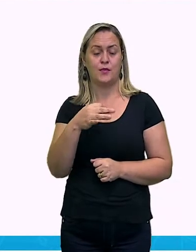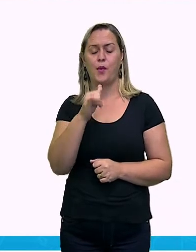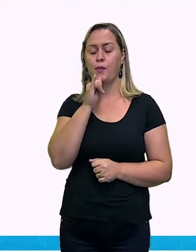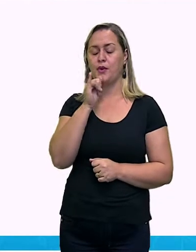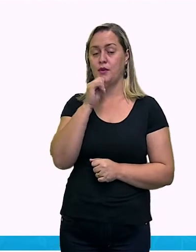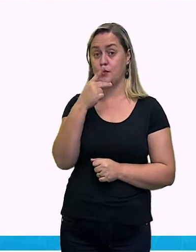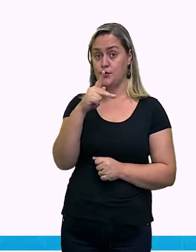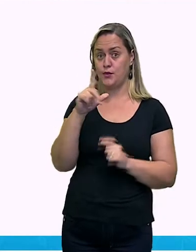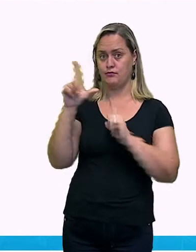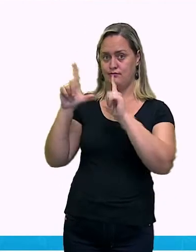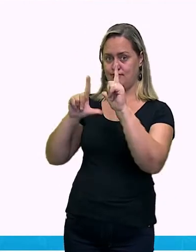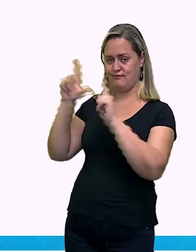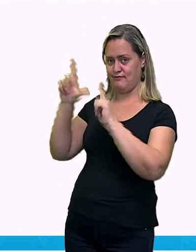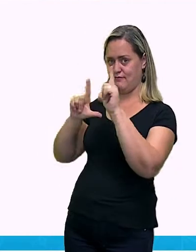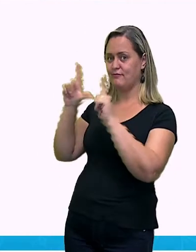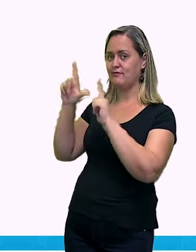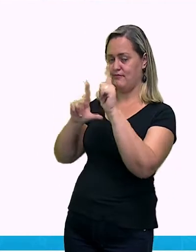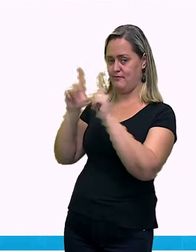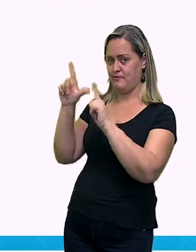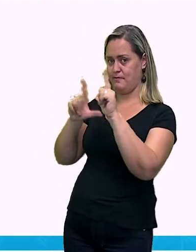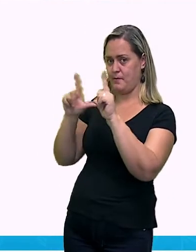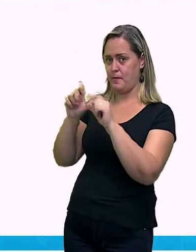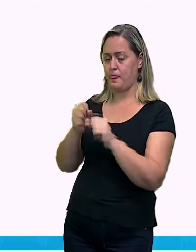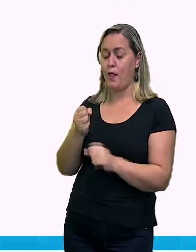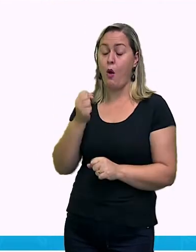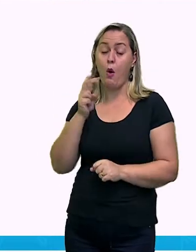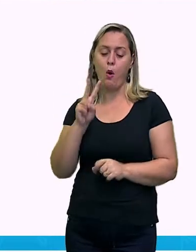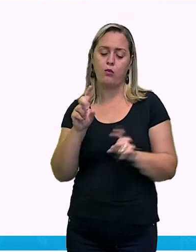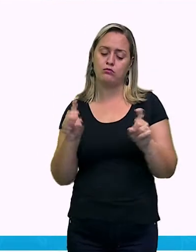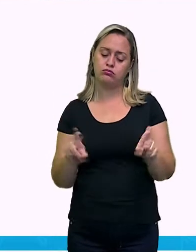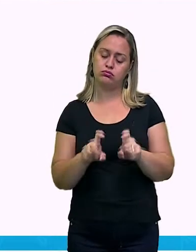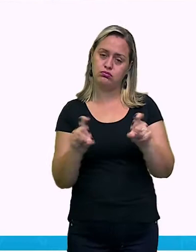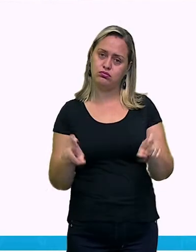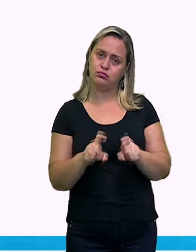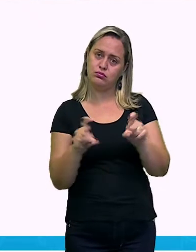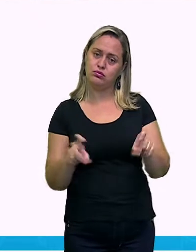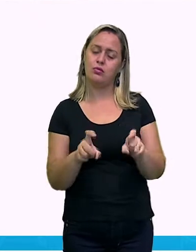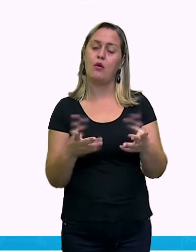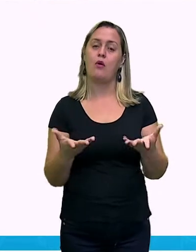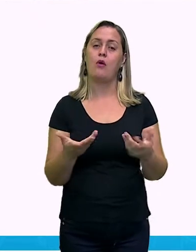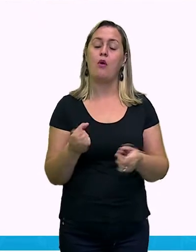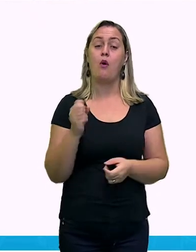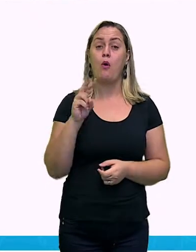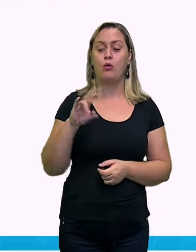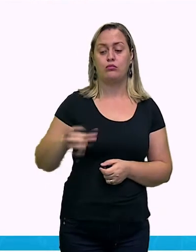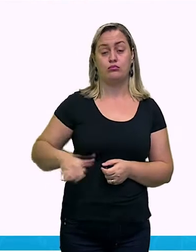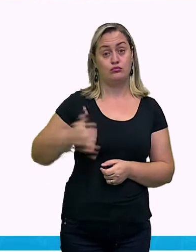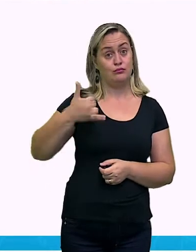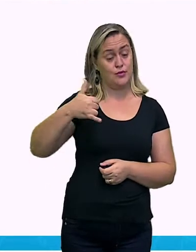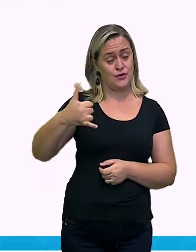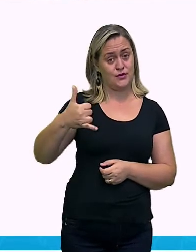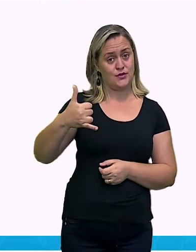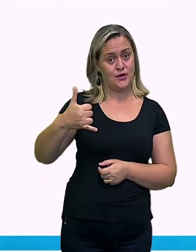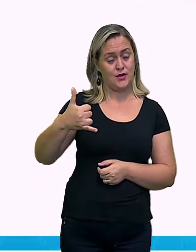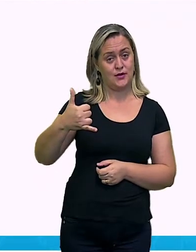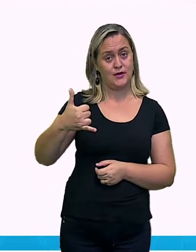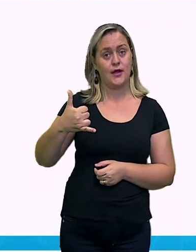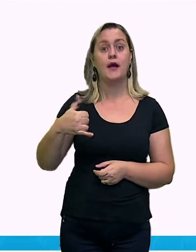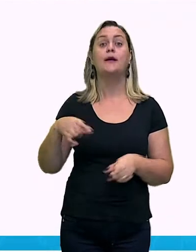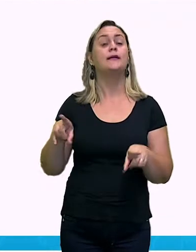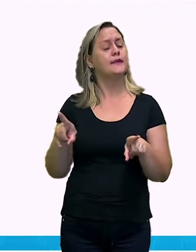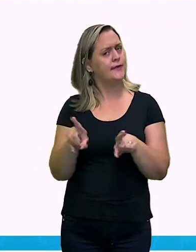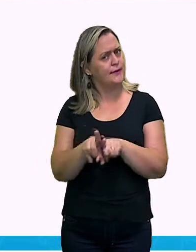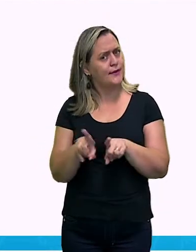agora, na sua TV, ou na tela do seu computador, ou na tela de seu celular, ela também é formada de